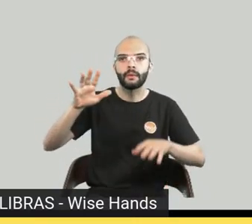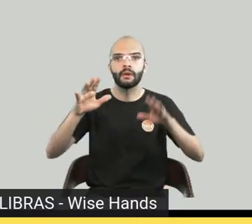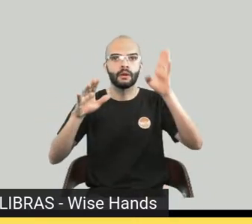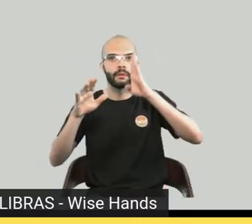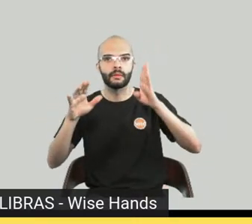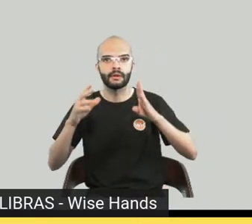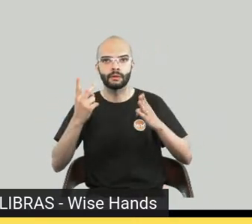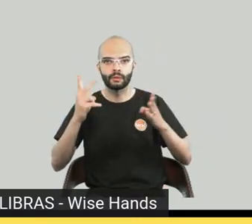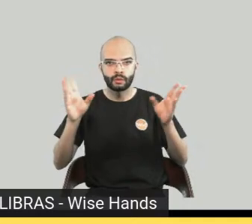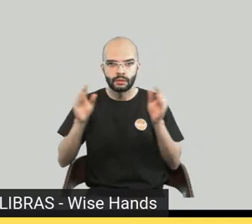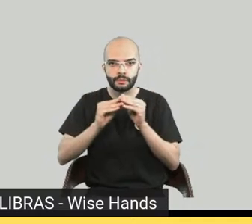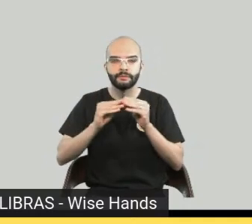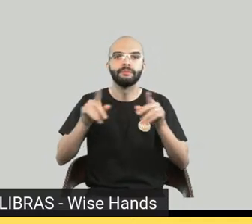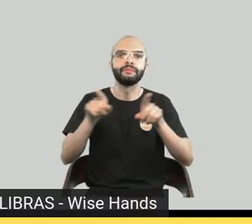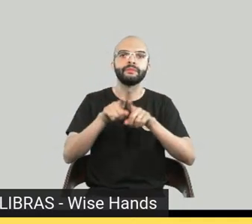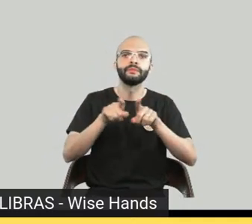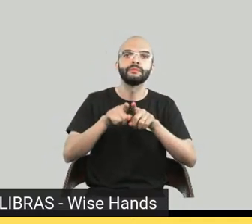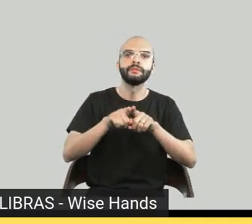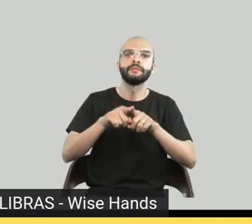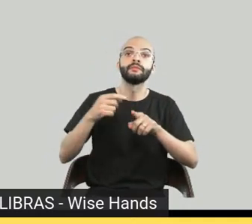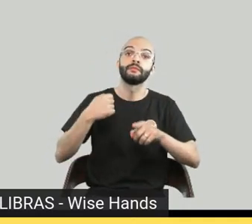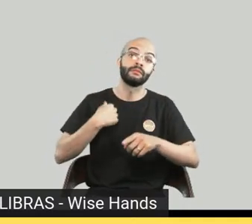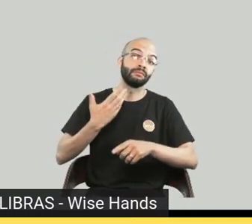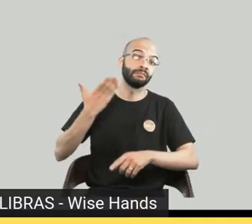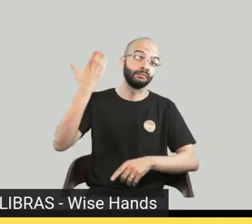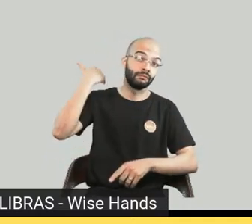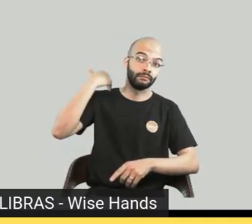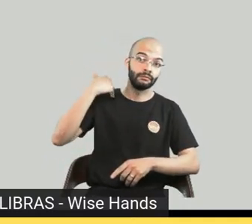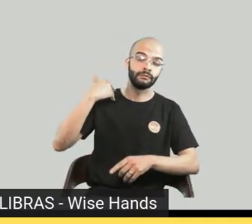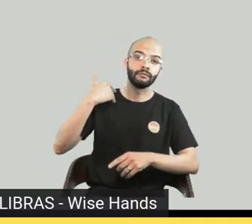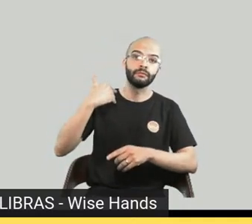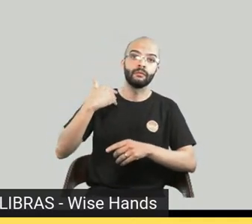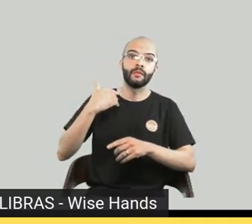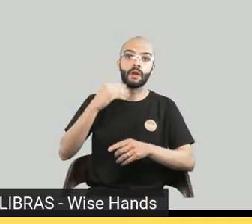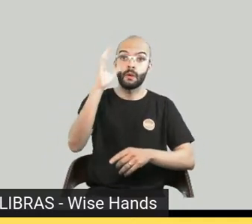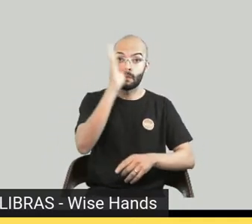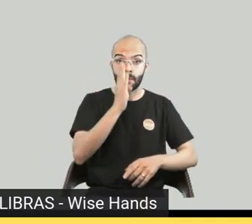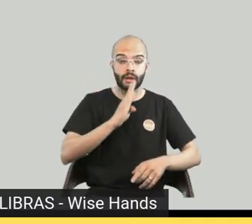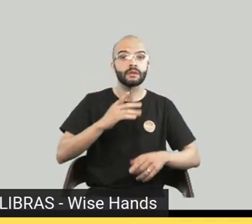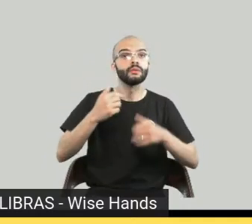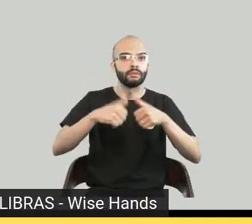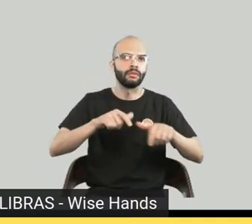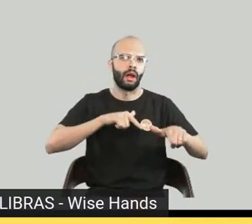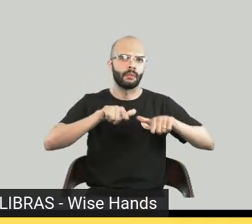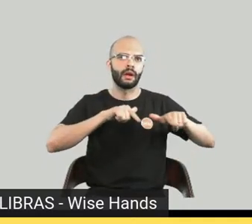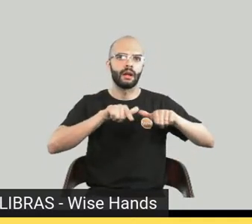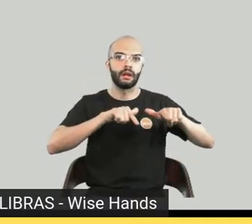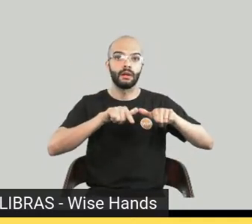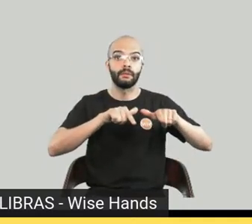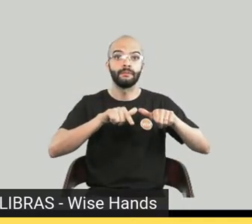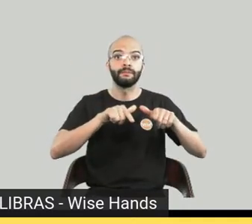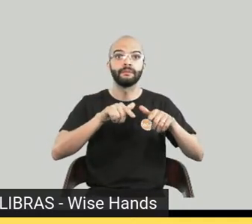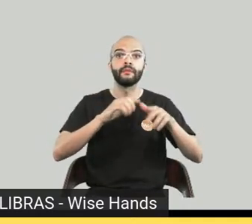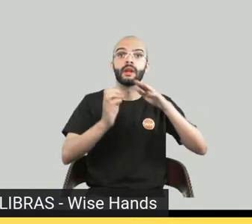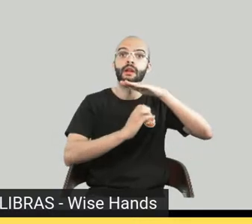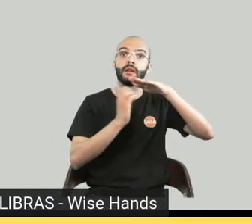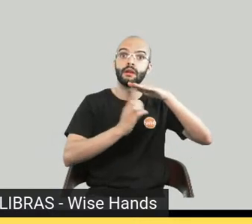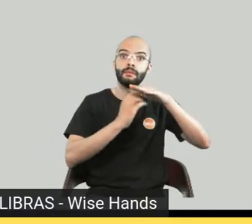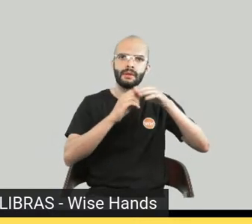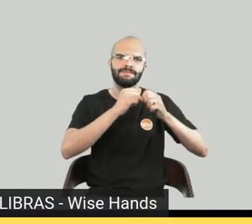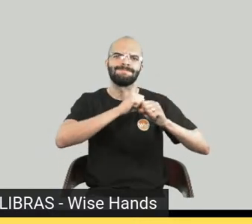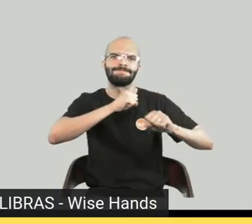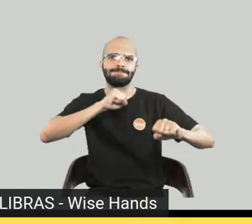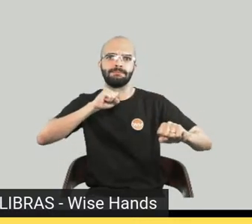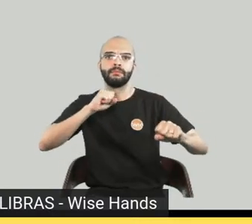começou ainda no Brasil, quando eu trabalhava numa empresa multinacional de tecnologia e eu fui desenvolver um projeto que